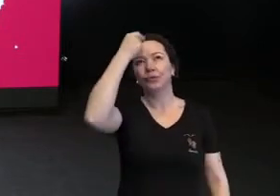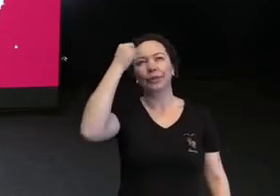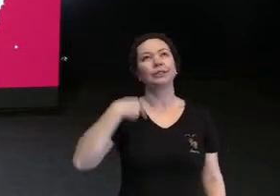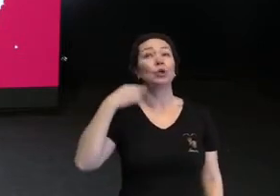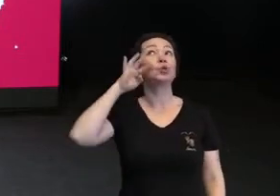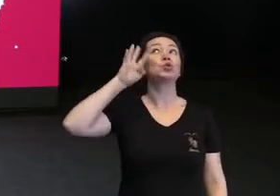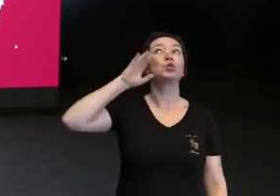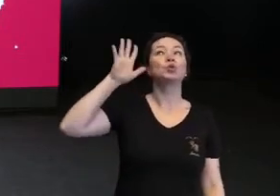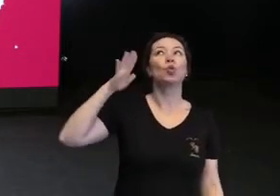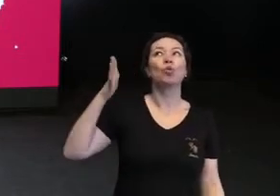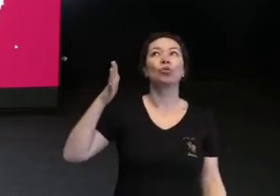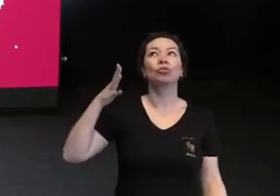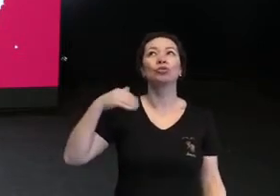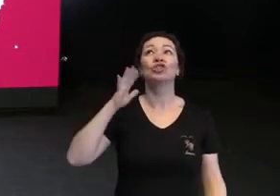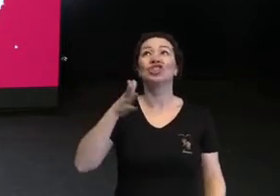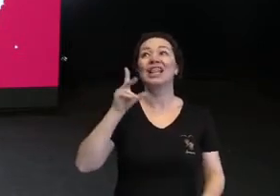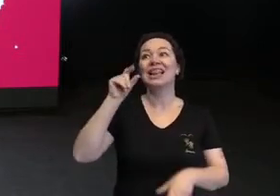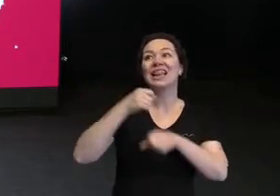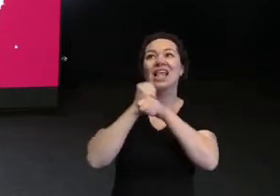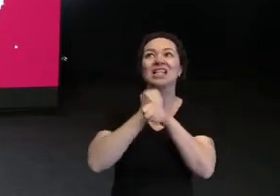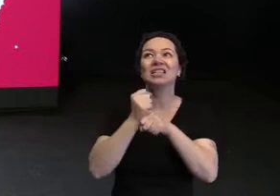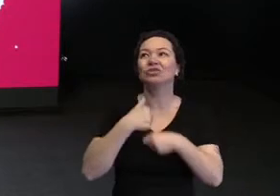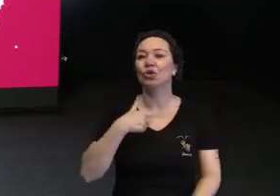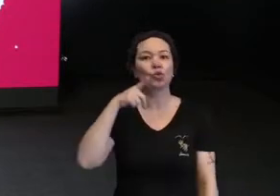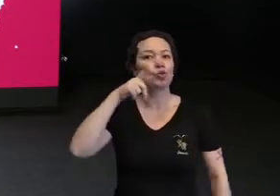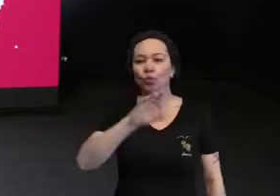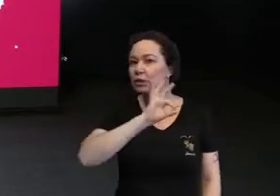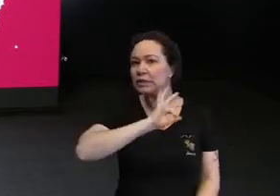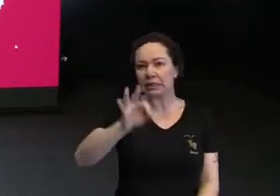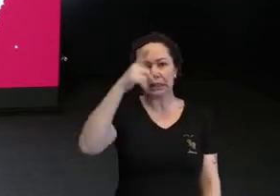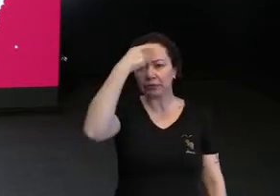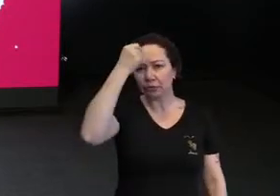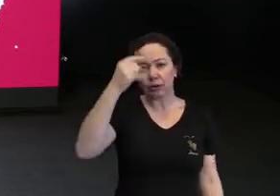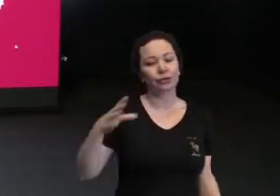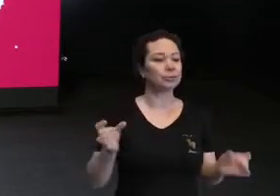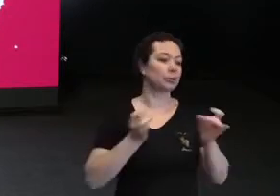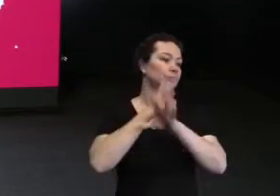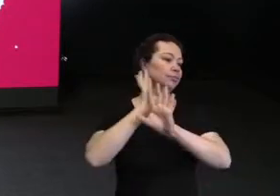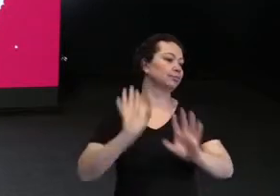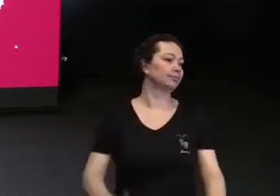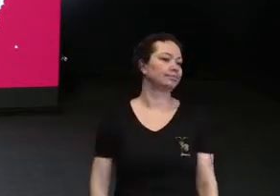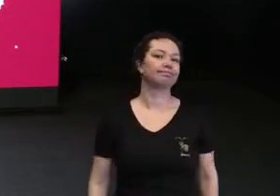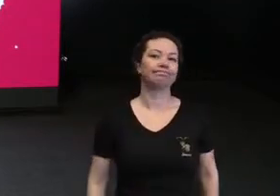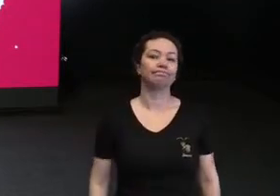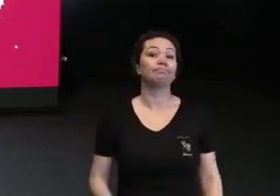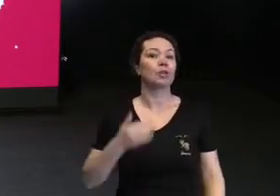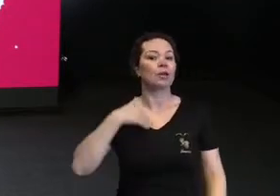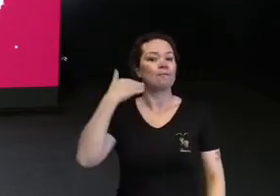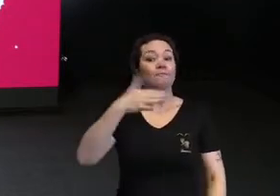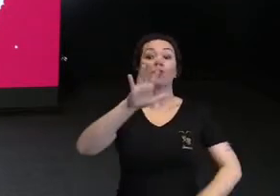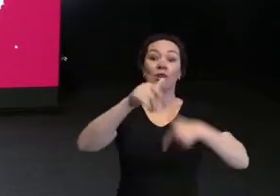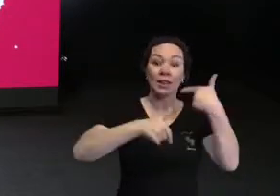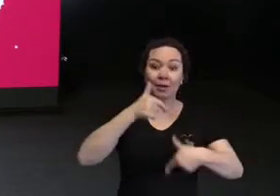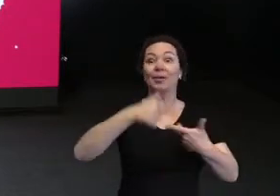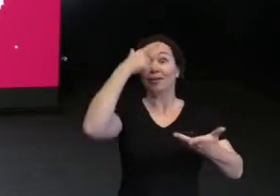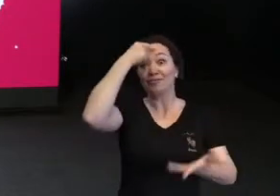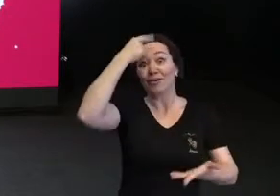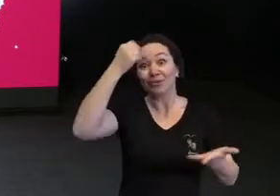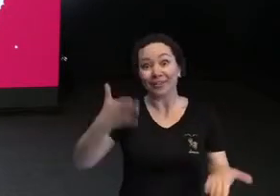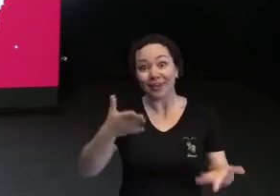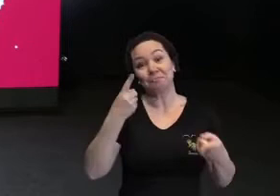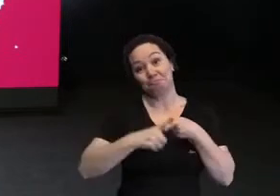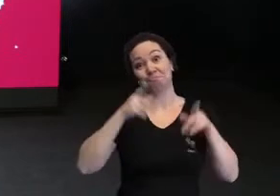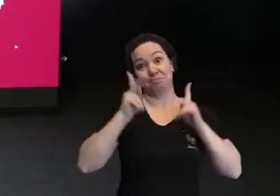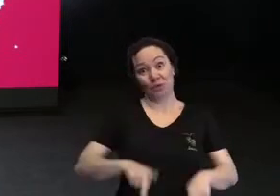anos e eu não consegui entrar na minha faculdade. Eu falei, pronto, vou trabalhar numa faculdade, porque pessoas que